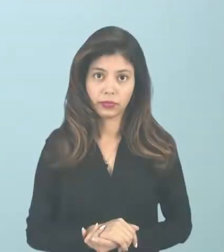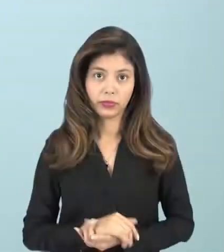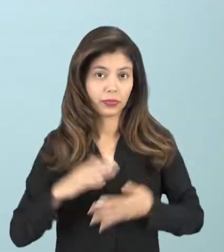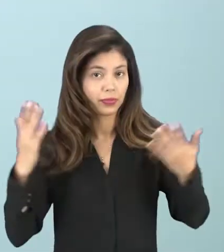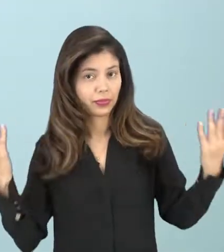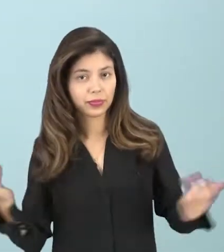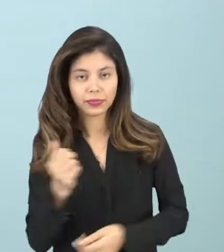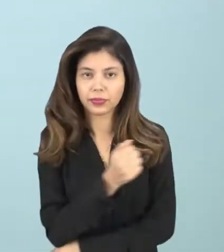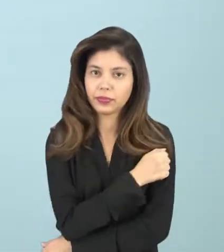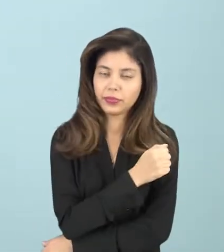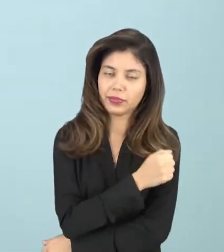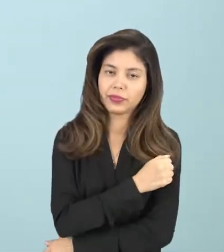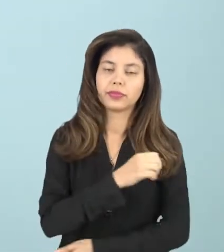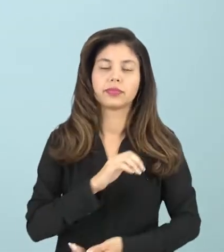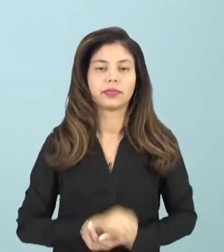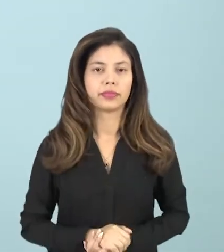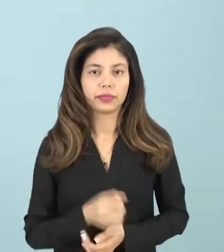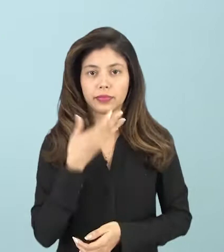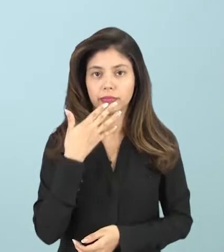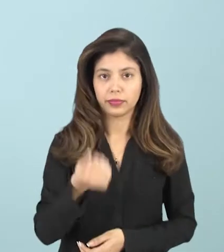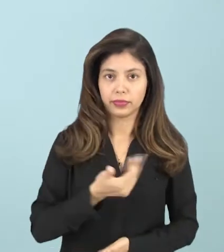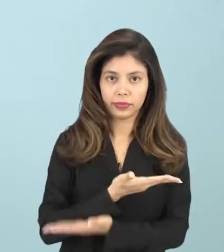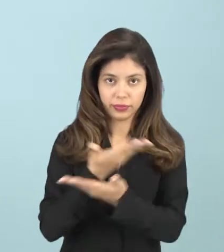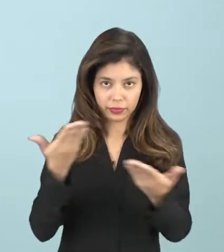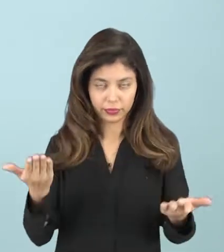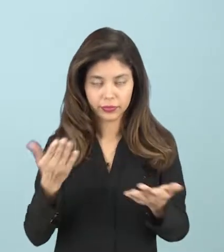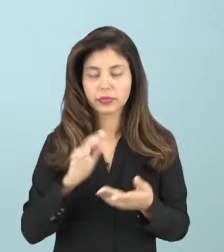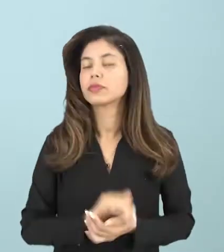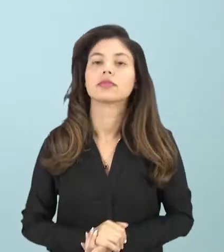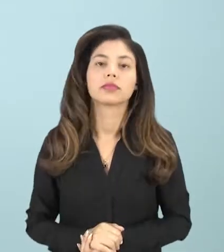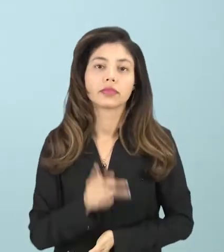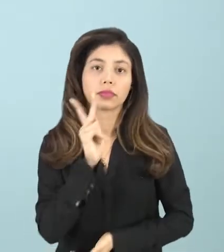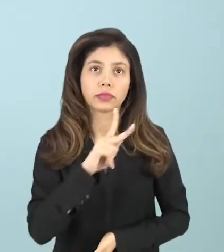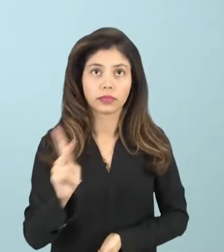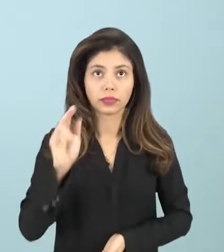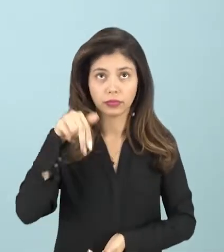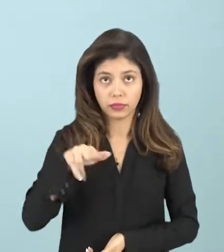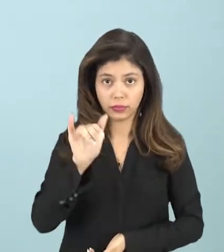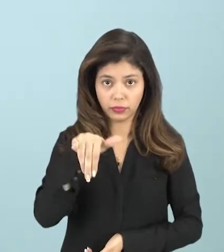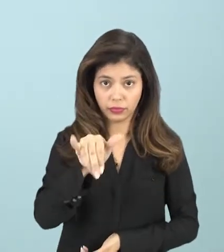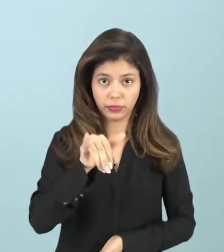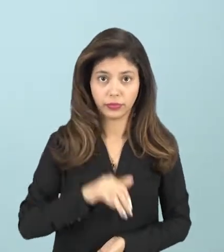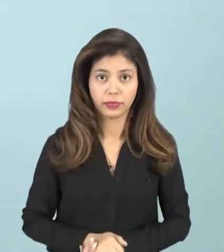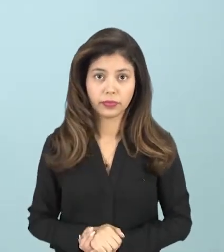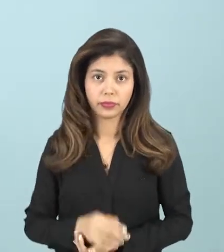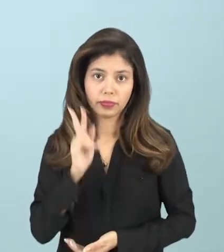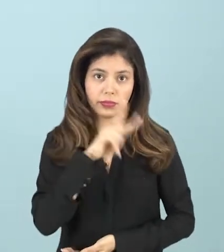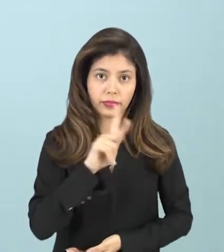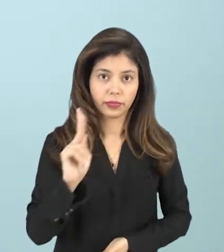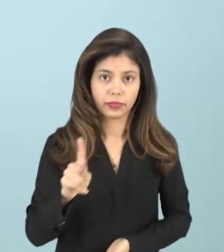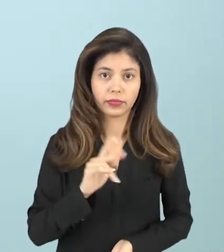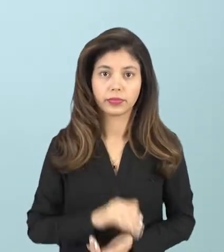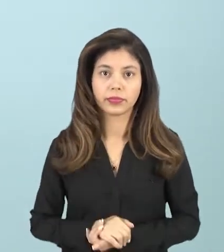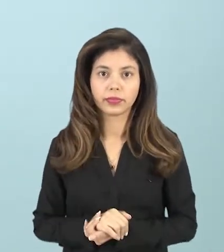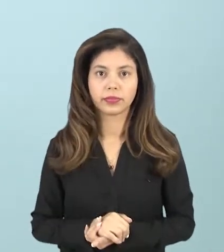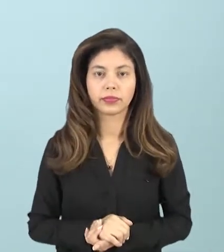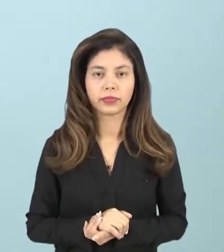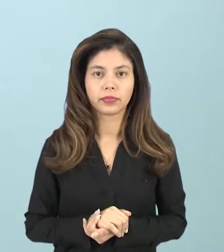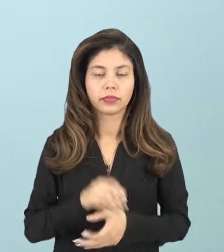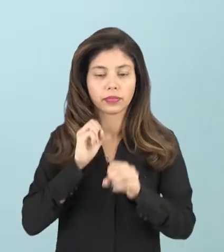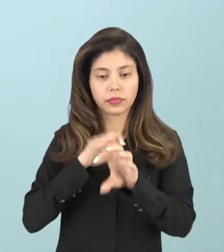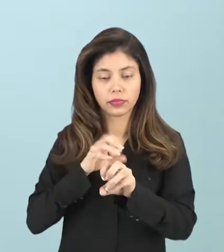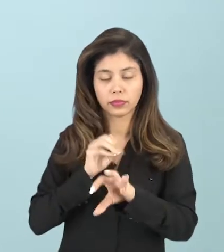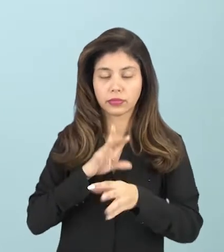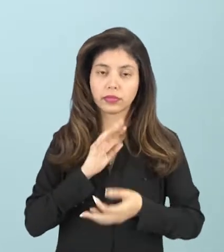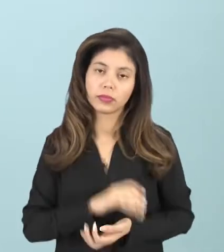Caríssimos alunos e alunas, tudo bem com vocês? Eu sou o professor Ney Araújo, professor da Rede Pública de